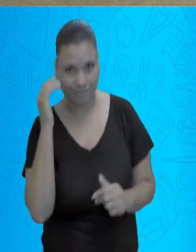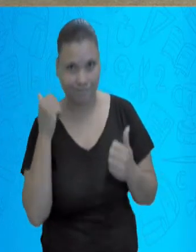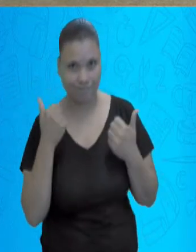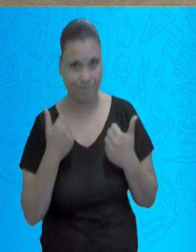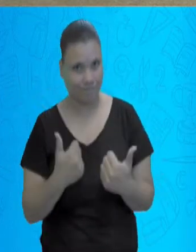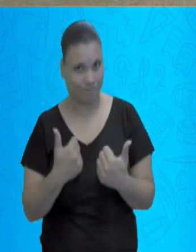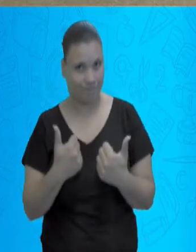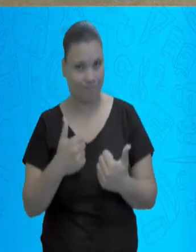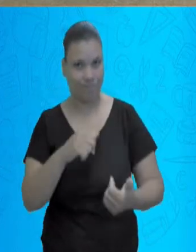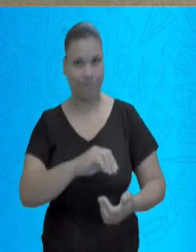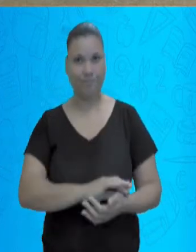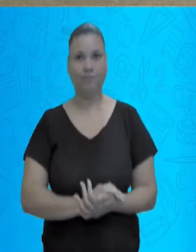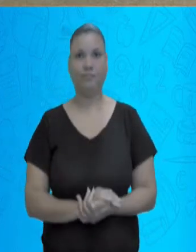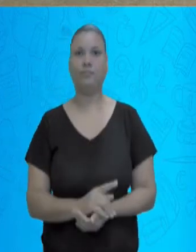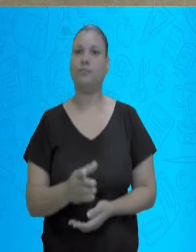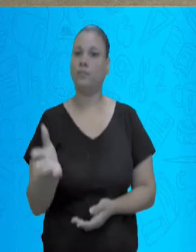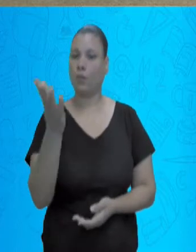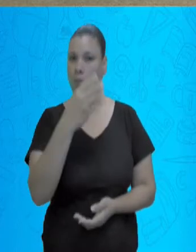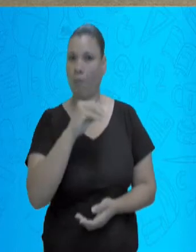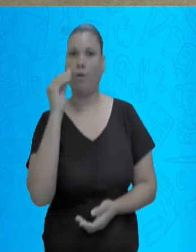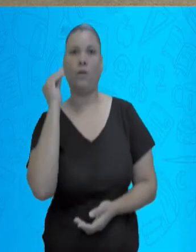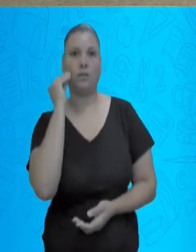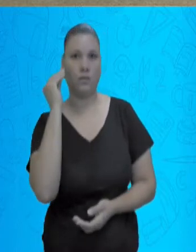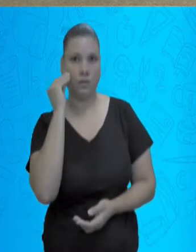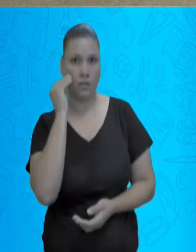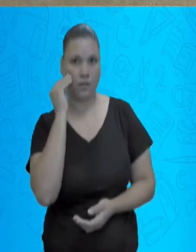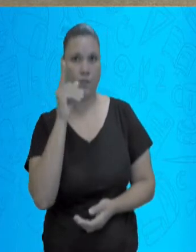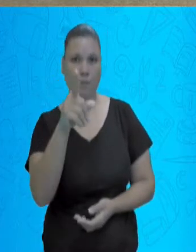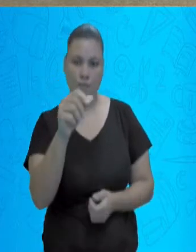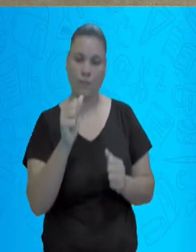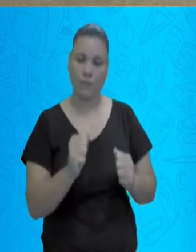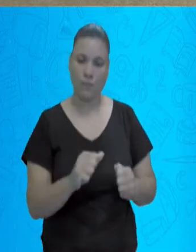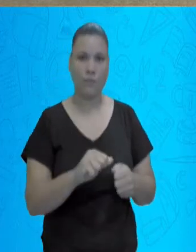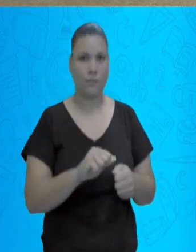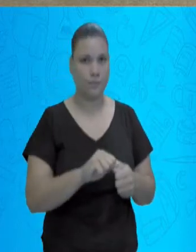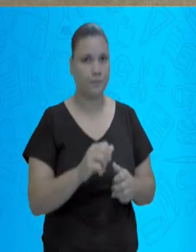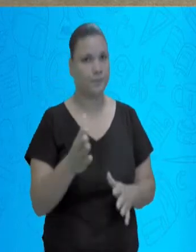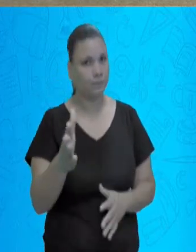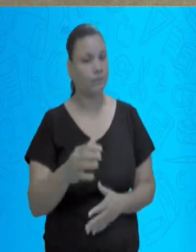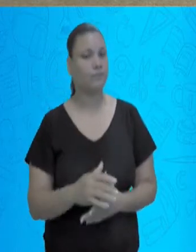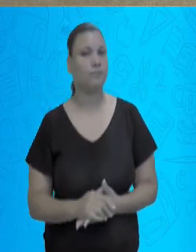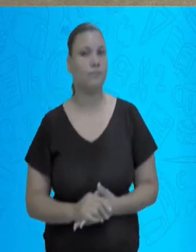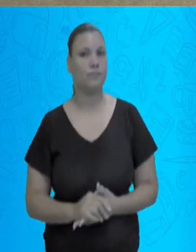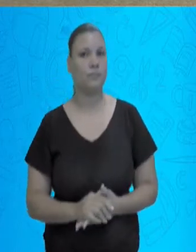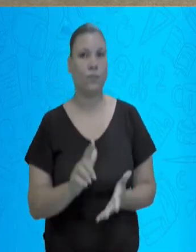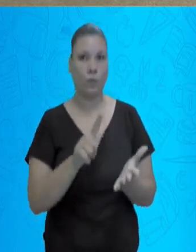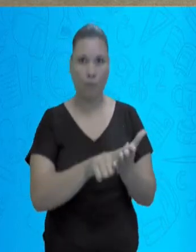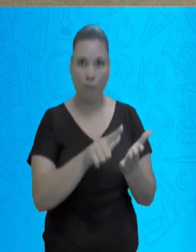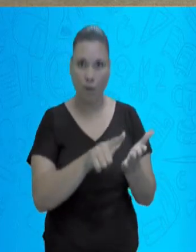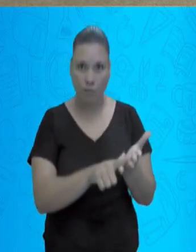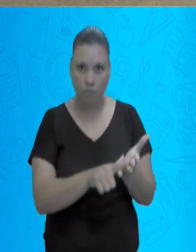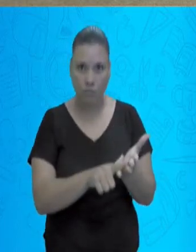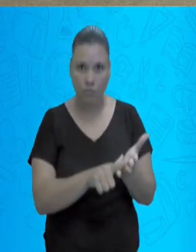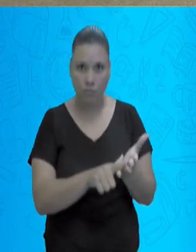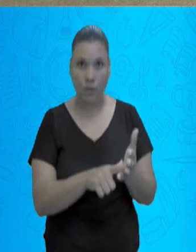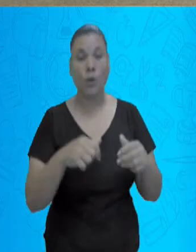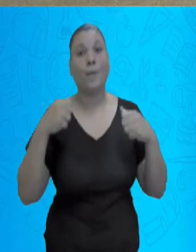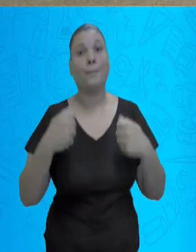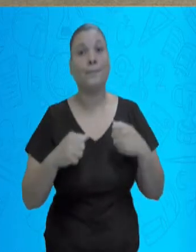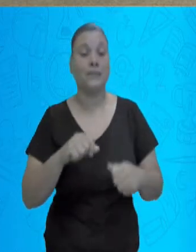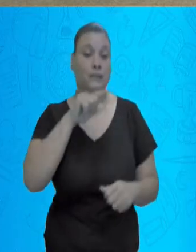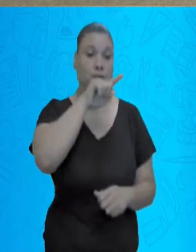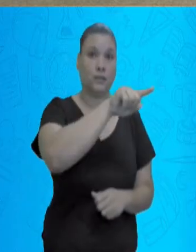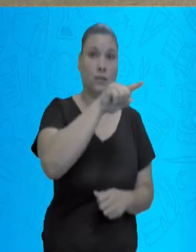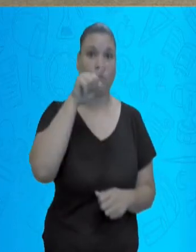cruzar as linhas. Então, coloque os 30 pontos aleatórios, distribua aí. O é aleatório? Espalhados